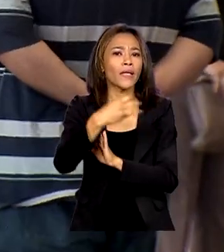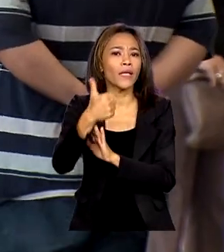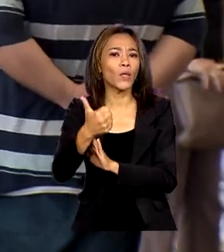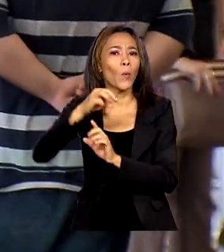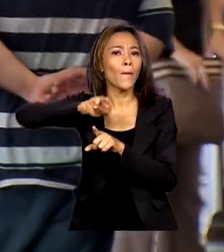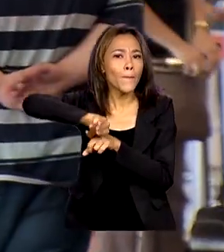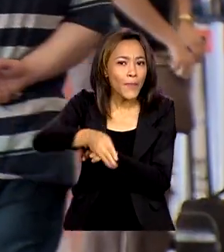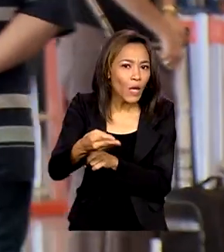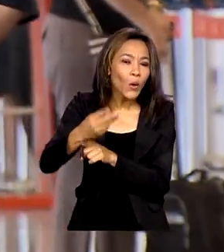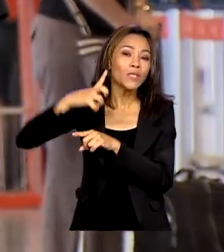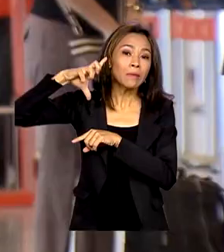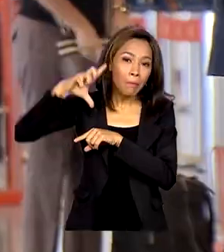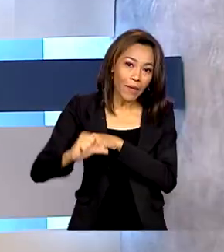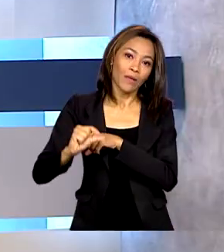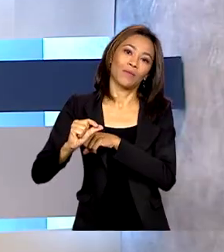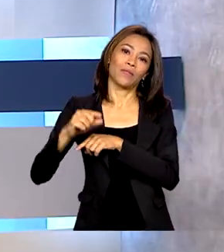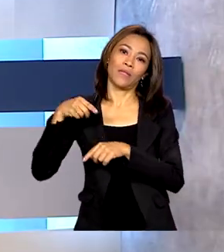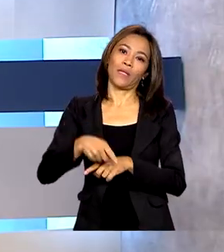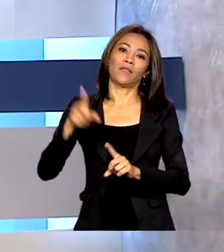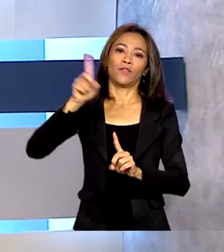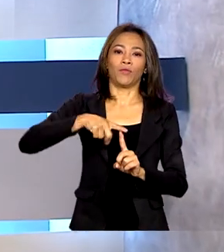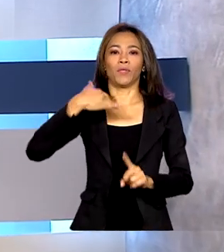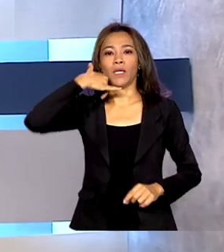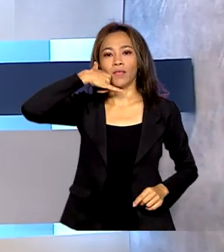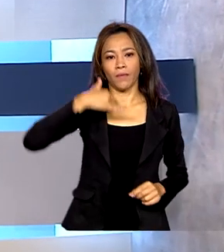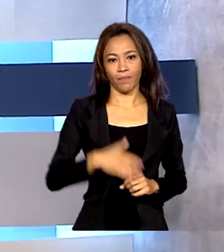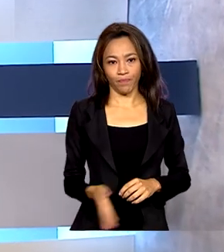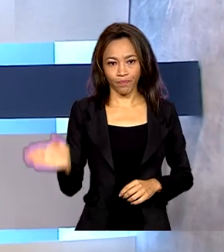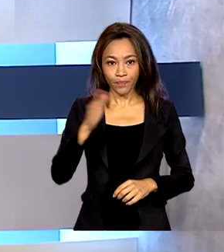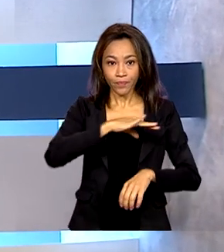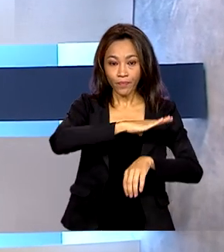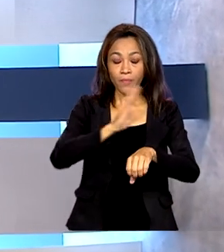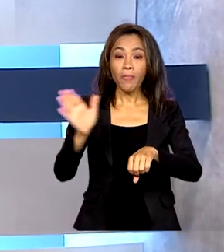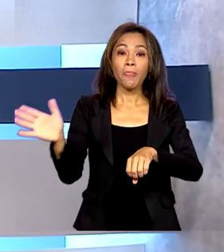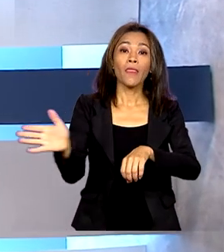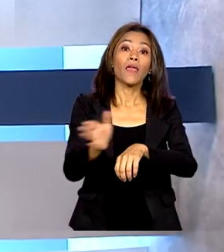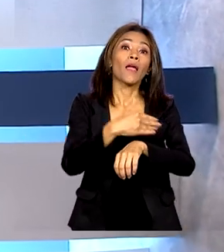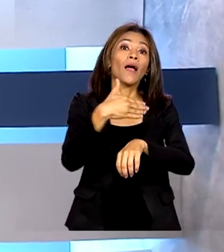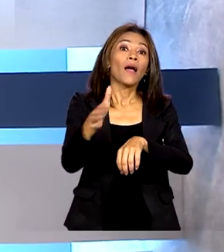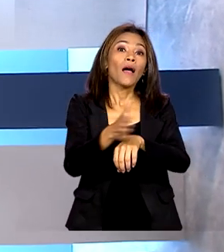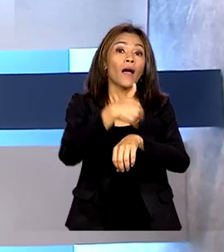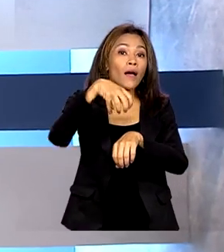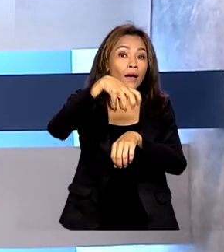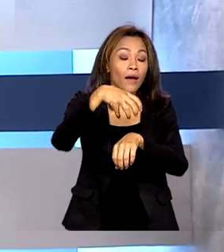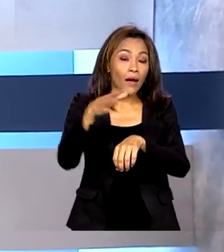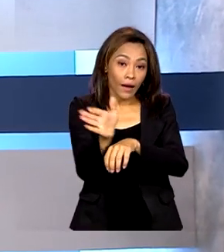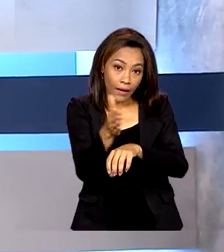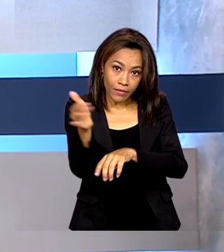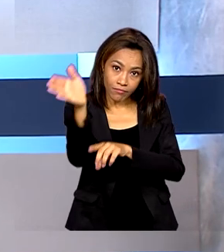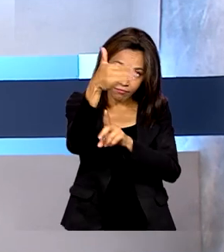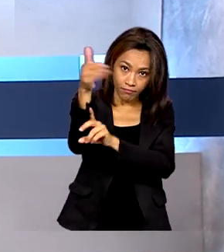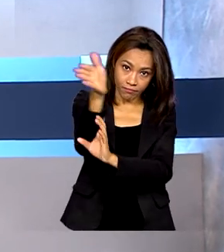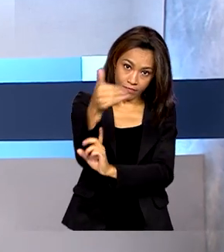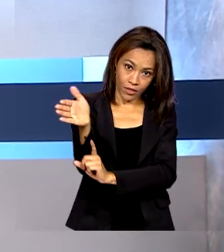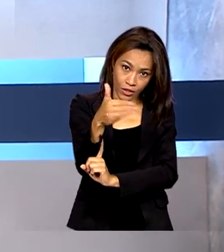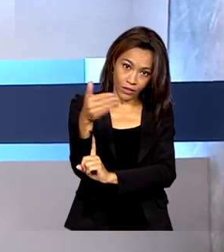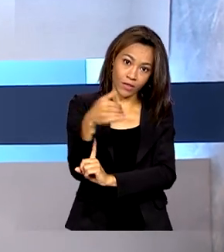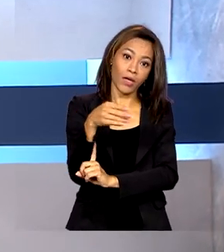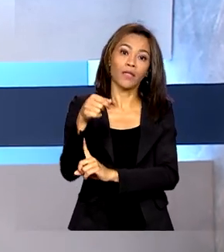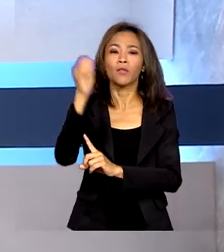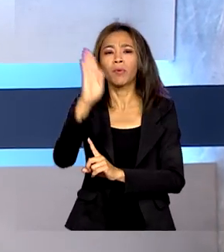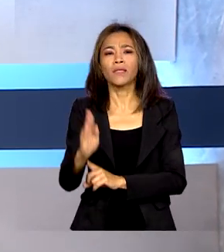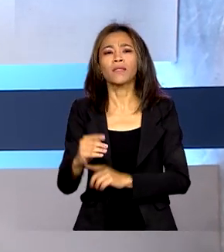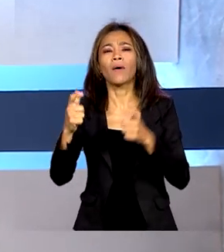desse tipo de ligação. A Embaixada do Brasil em Caracas está sendo reestruturada para retomar a oferta de